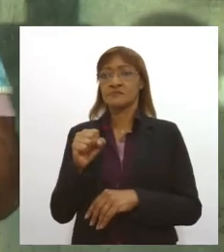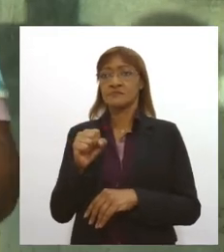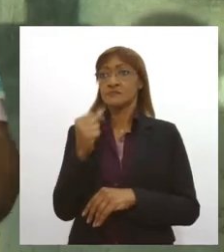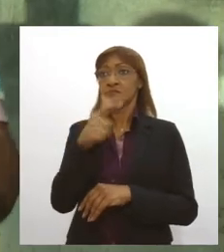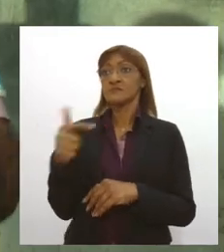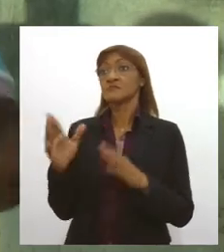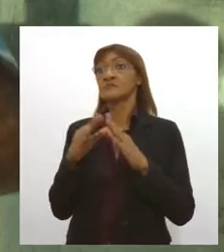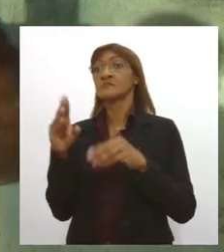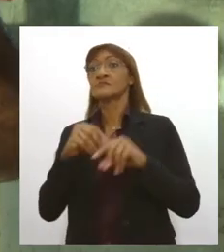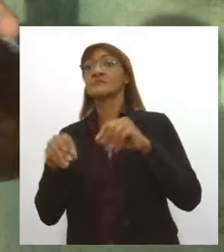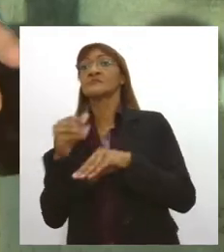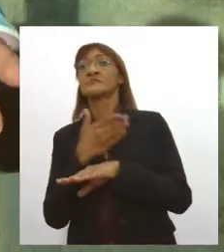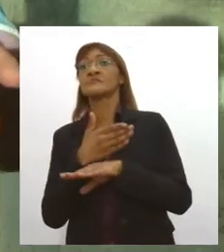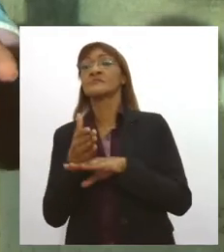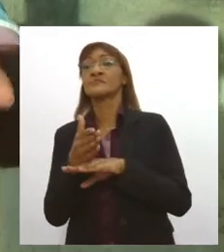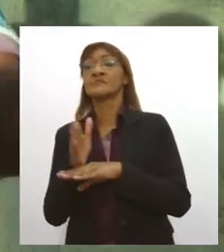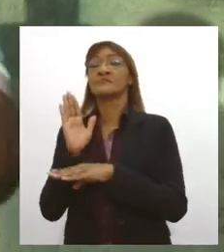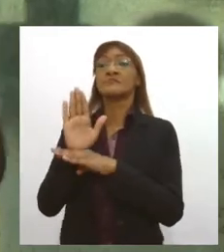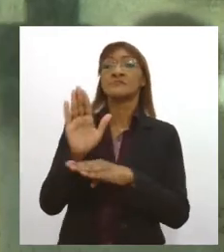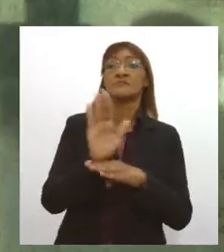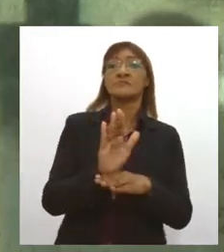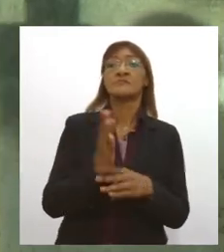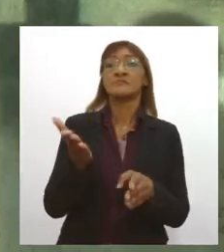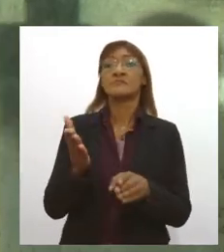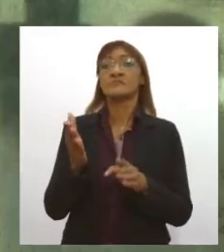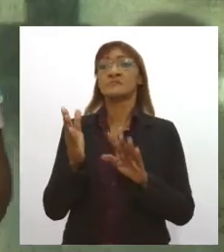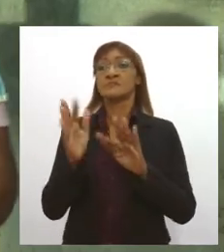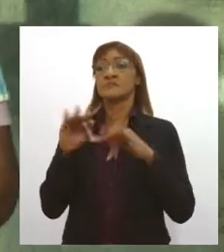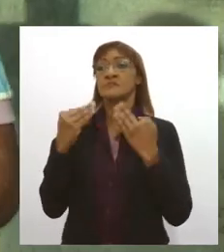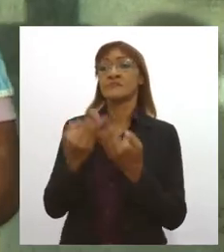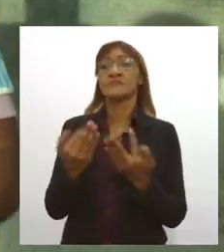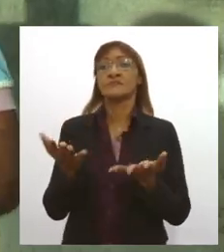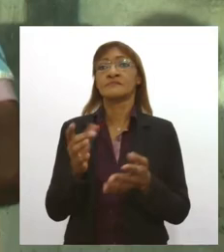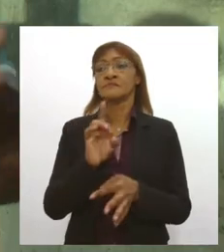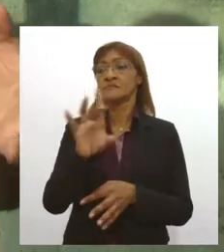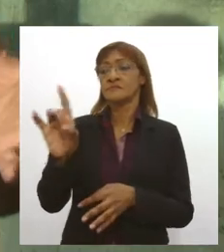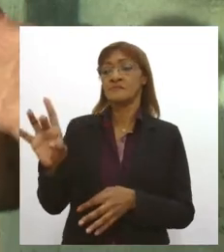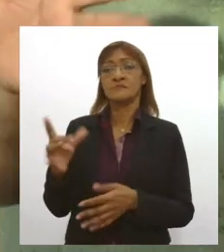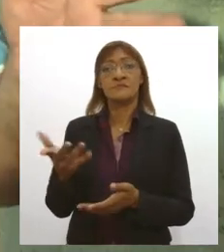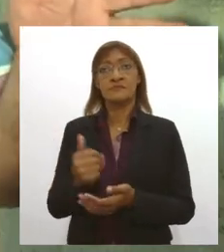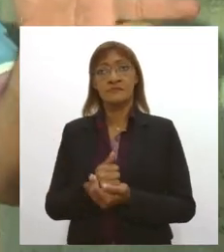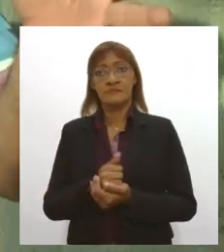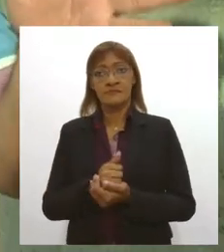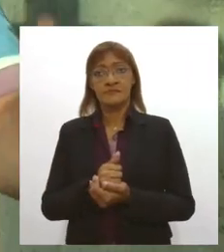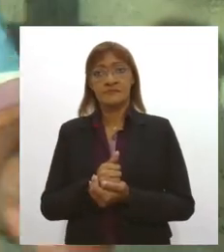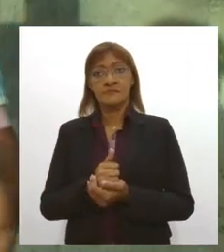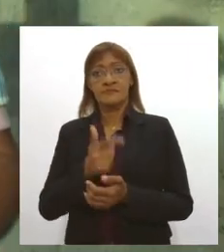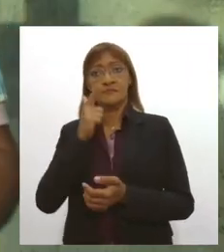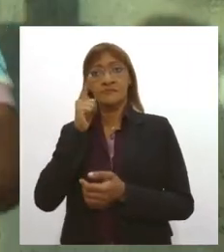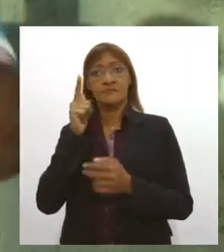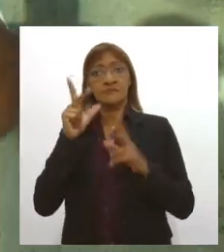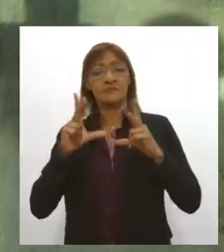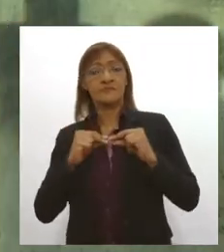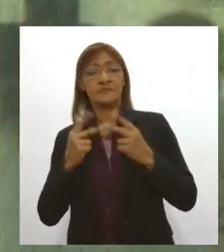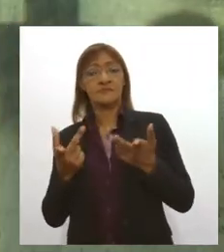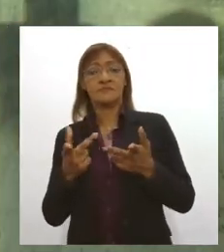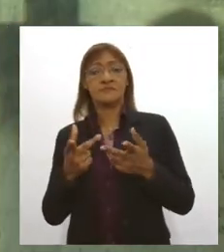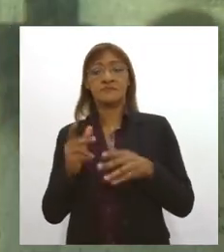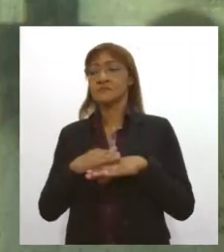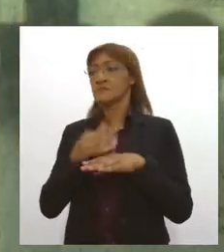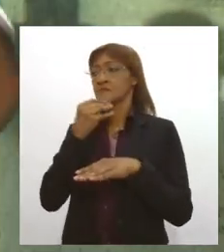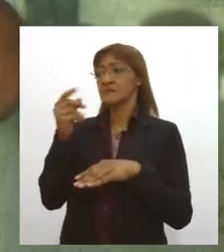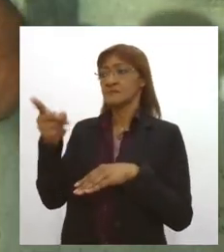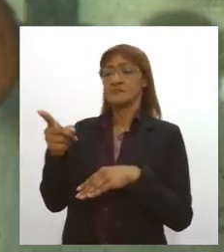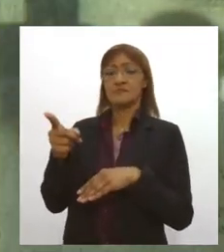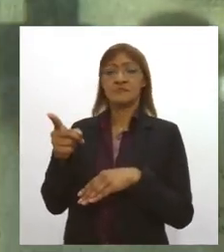farinha para ajudar as mães de família os pais de família ganha aqui uma rapaz de manhoca ganha